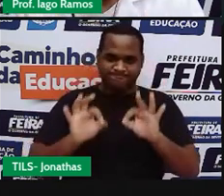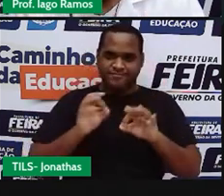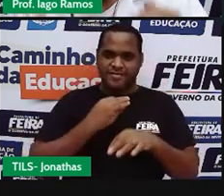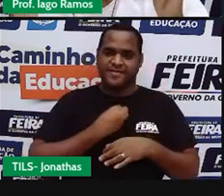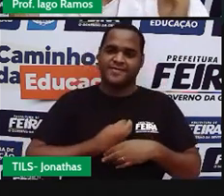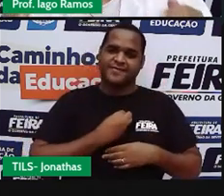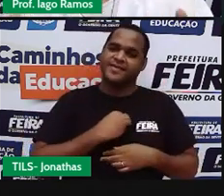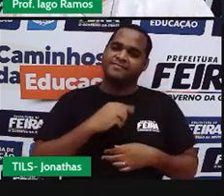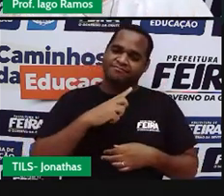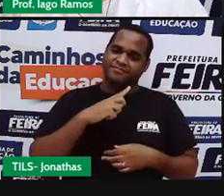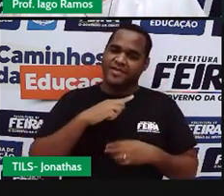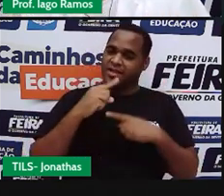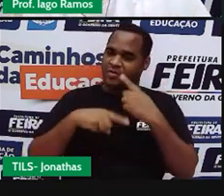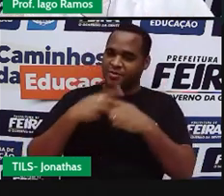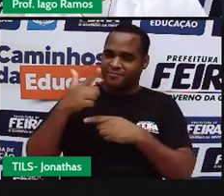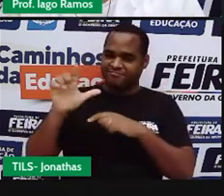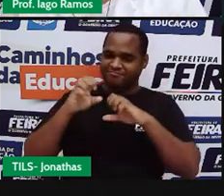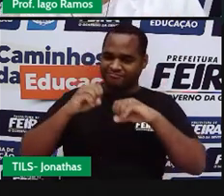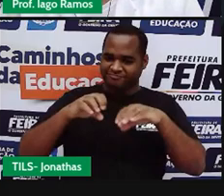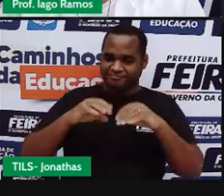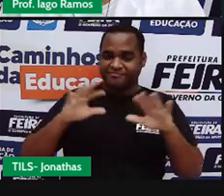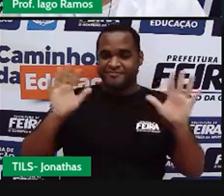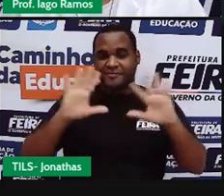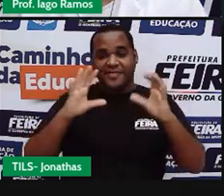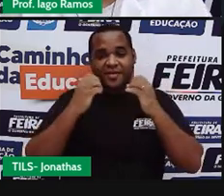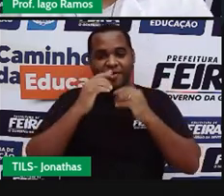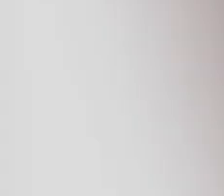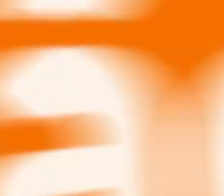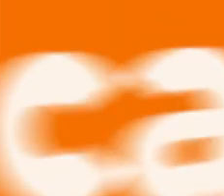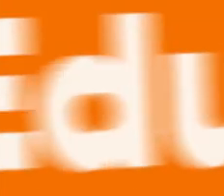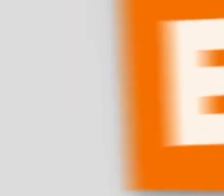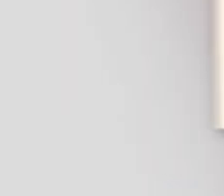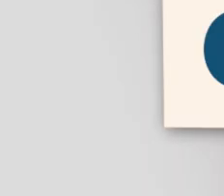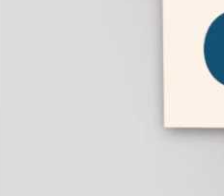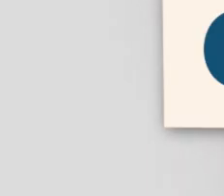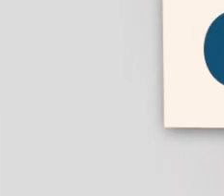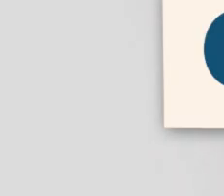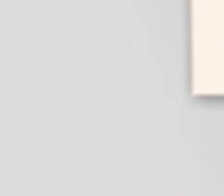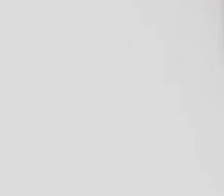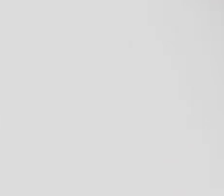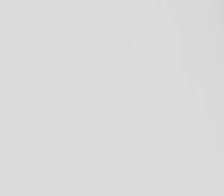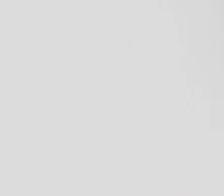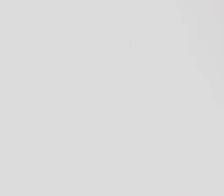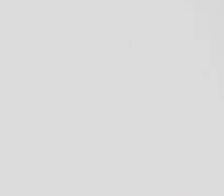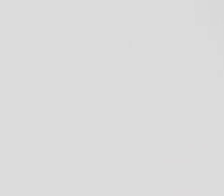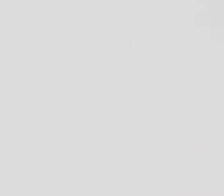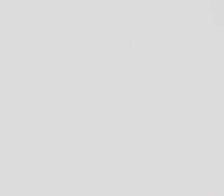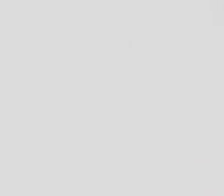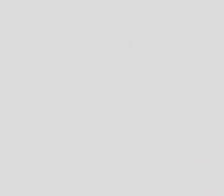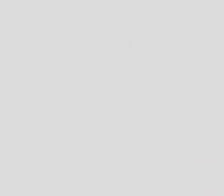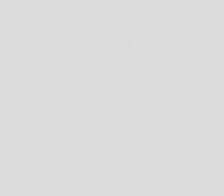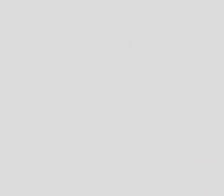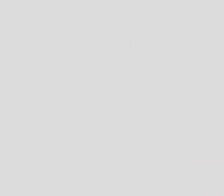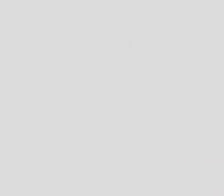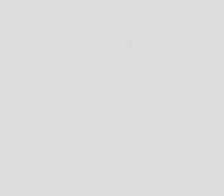solução. Até a próxima aula. Valeu. Bye, bye. Tchau. Tchau. Tchau.